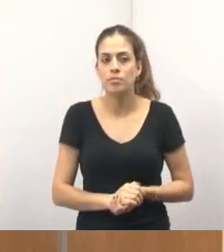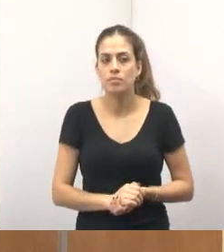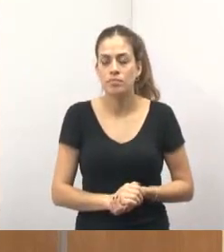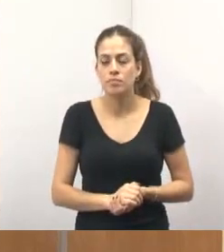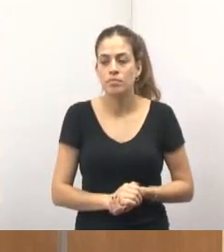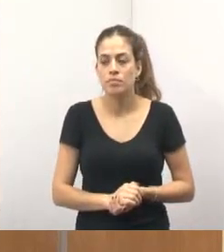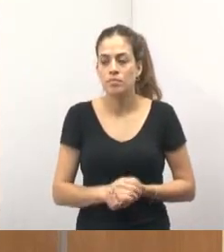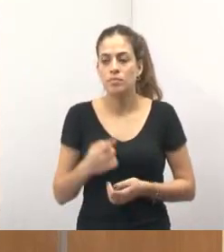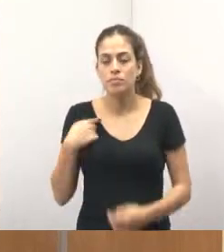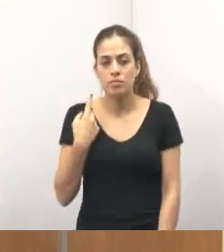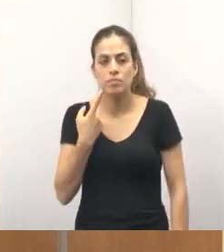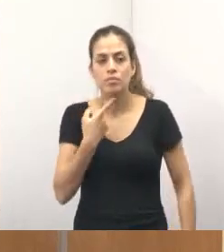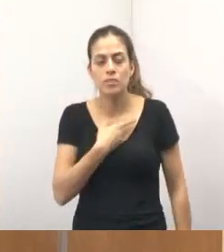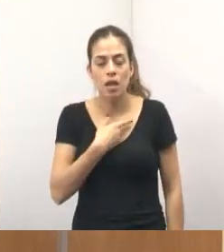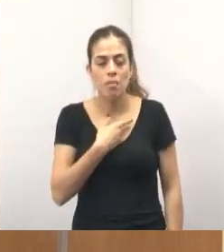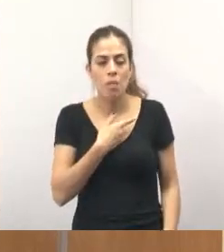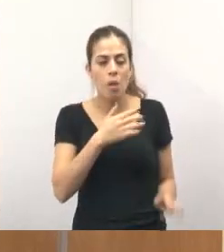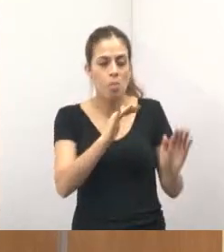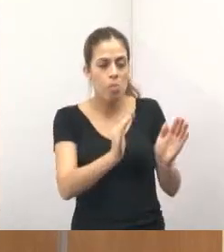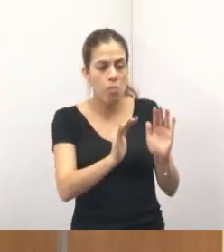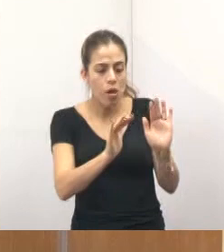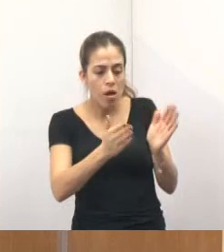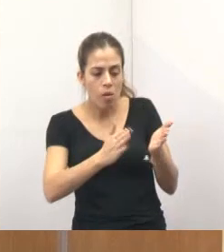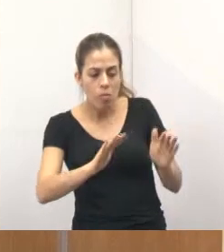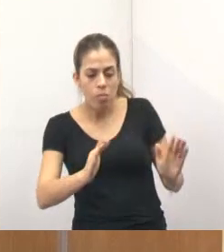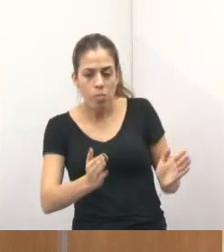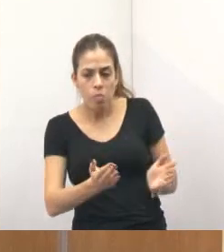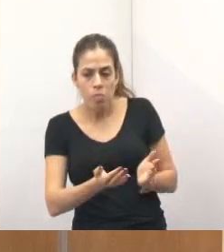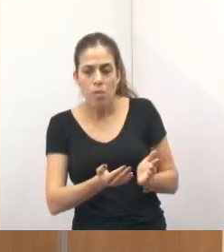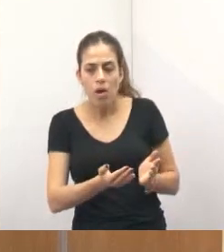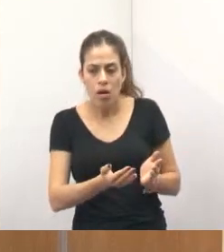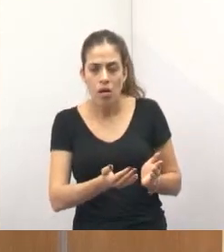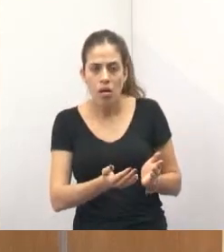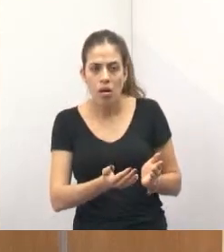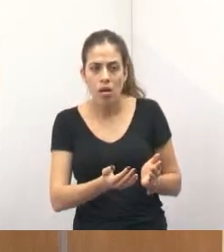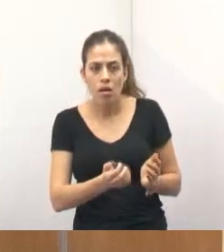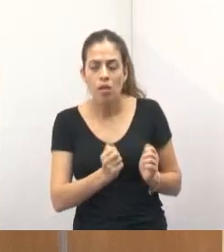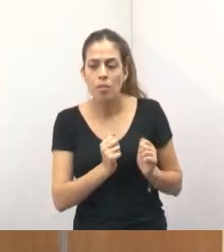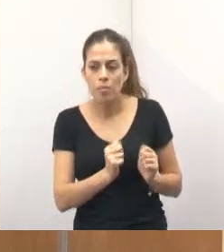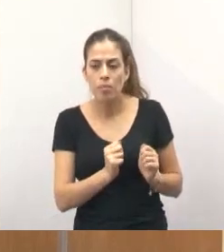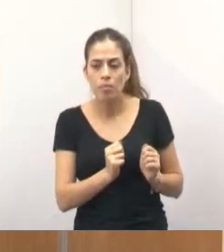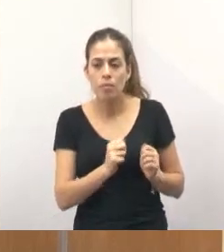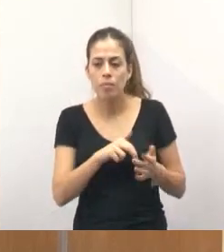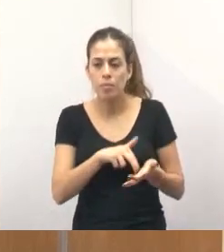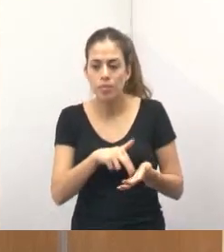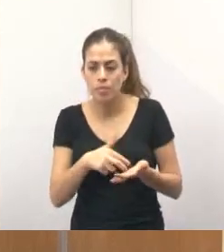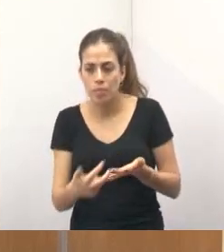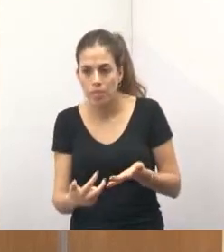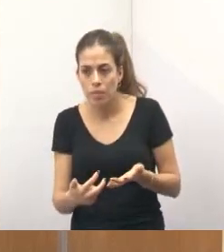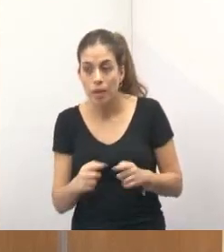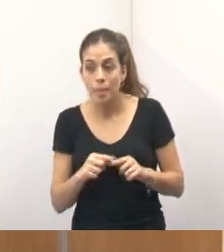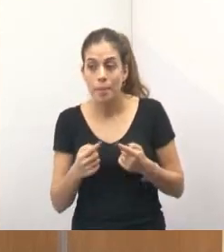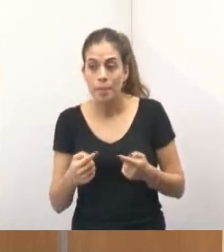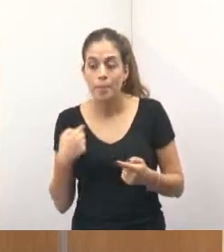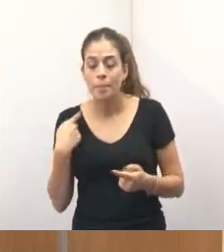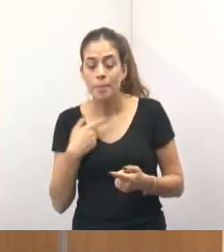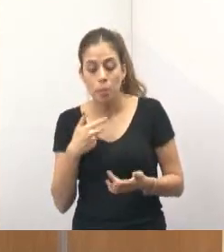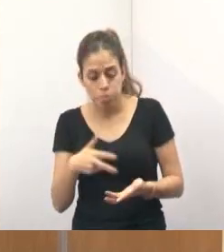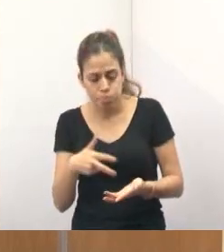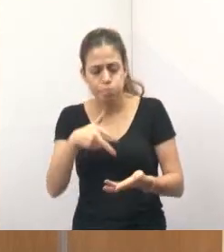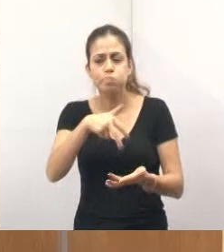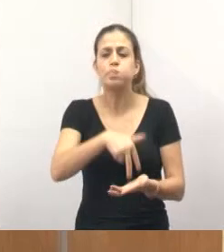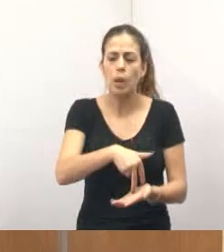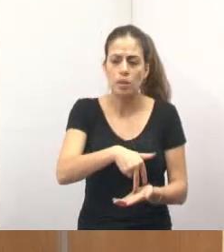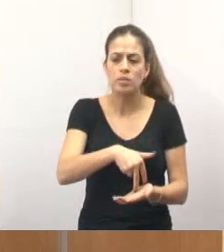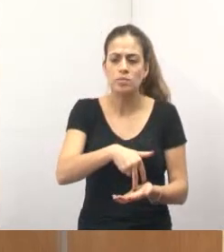somos vasos de barro. Se a gente, todos nós temos o direito de cair, mas podemos levantar. Então,